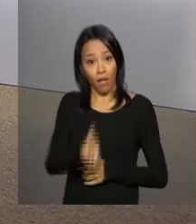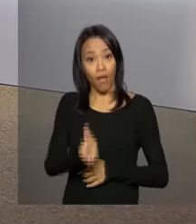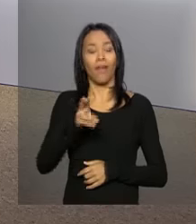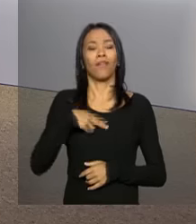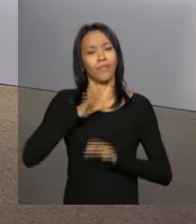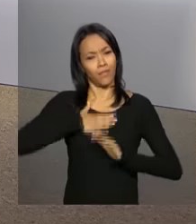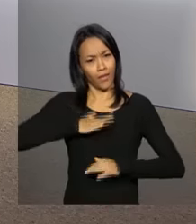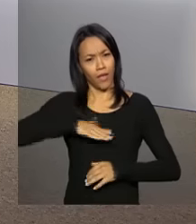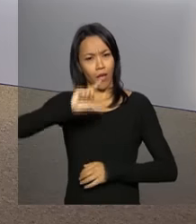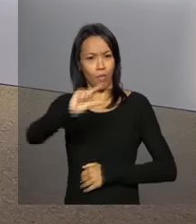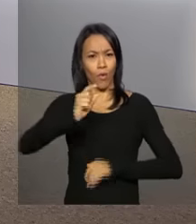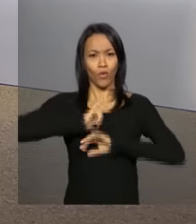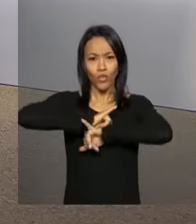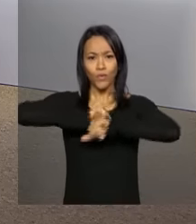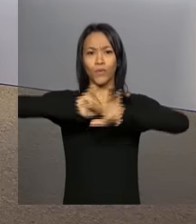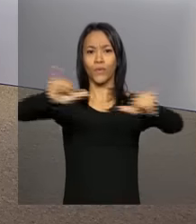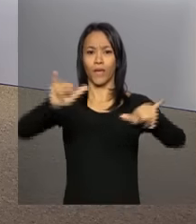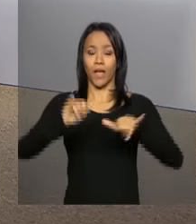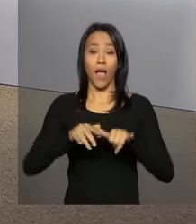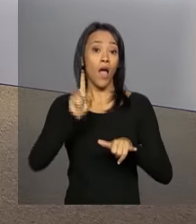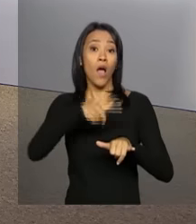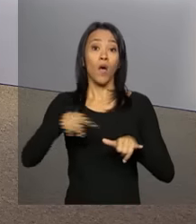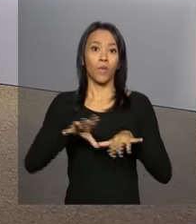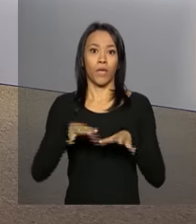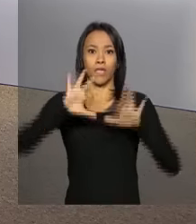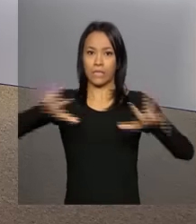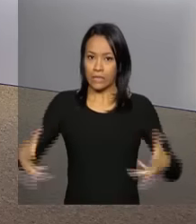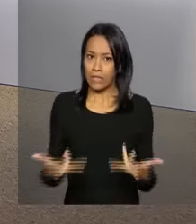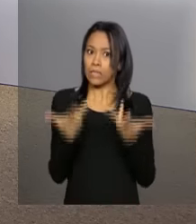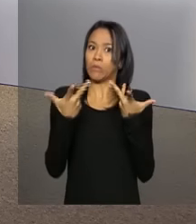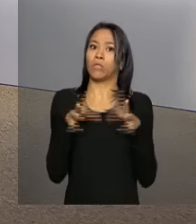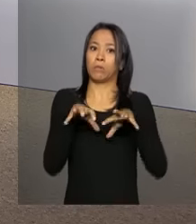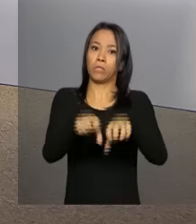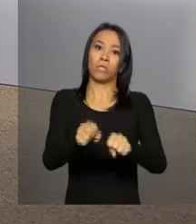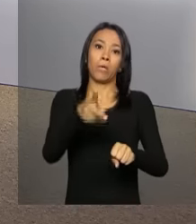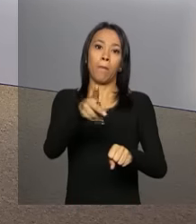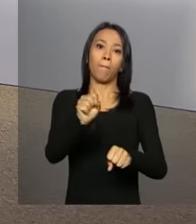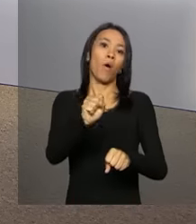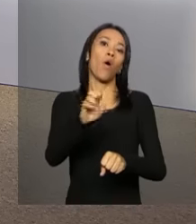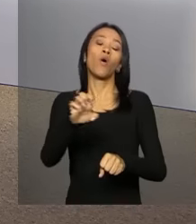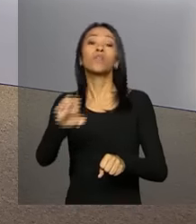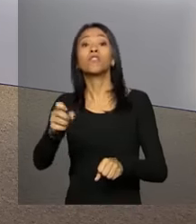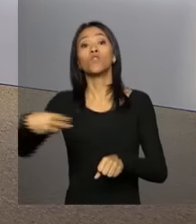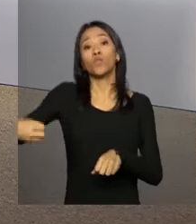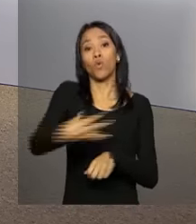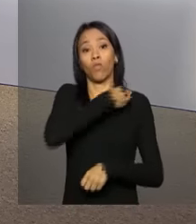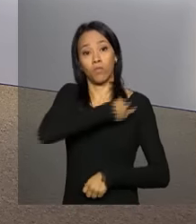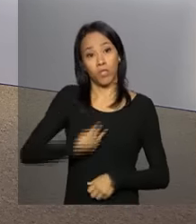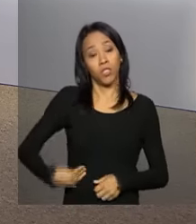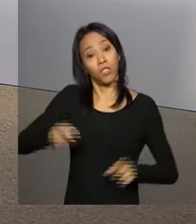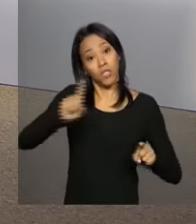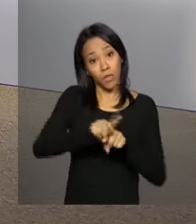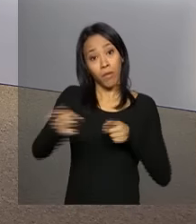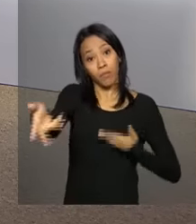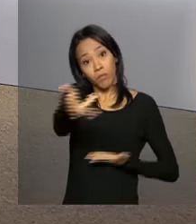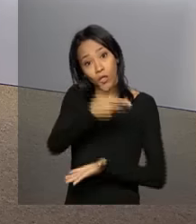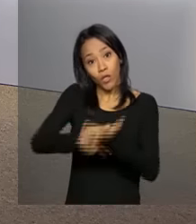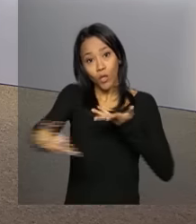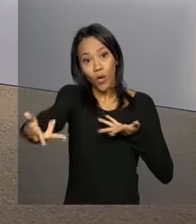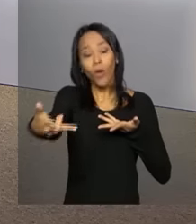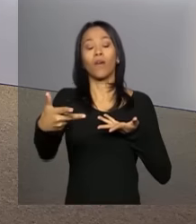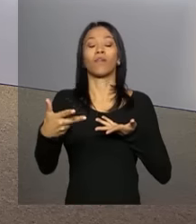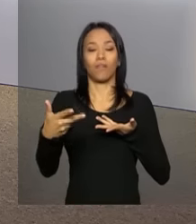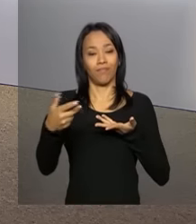pouco, ao vivo, a cerimônia de posse dos novos ministros e também a cerimônia de transmissão de cargo no início da tarde no